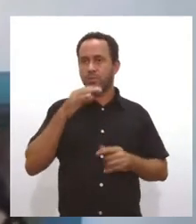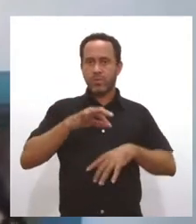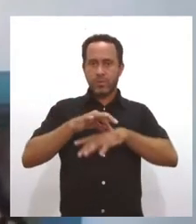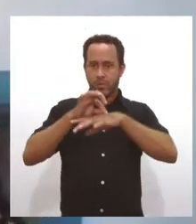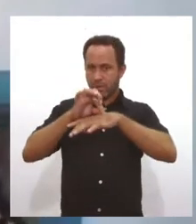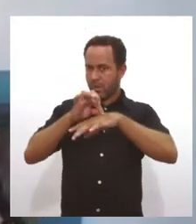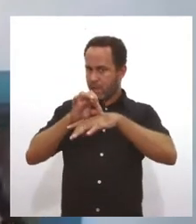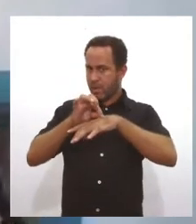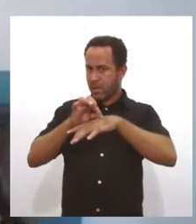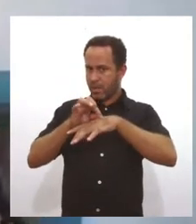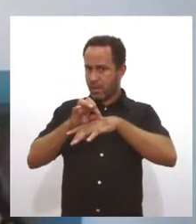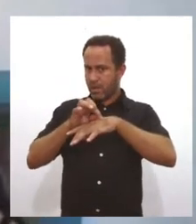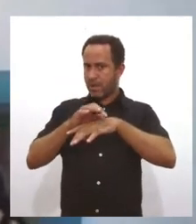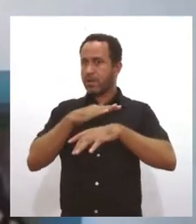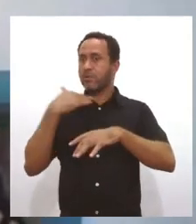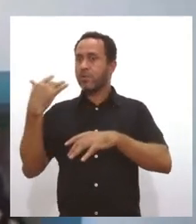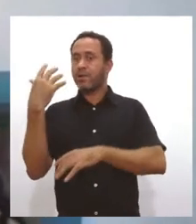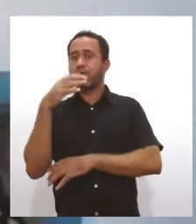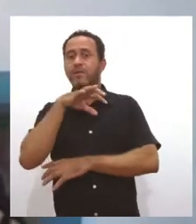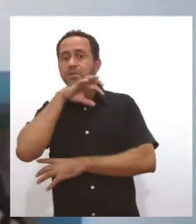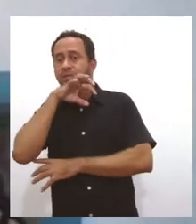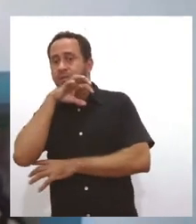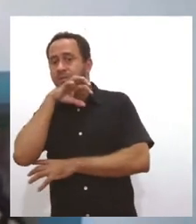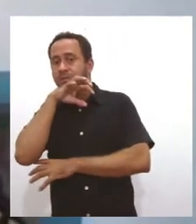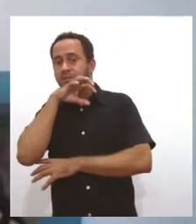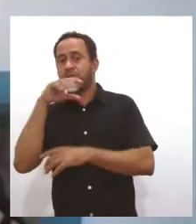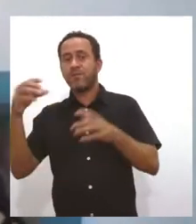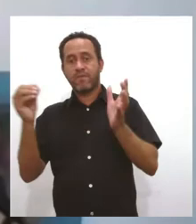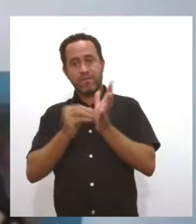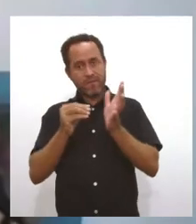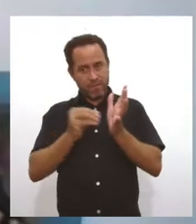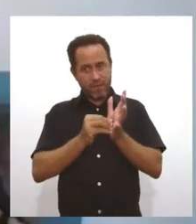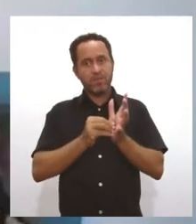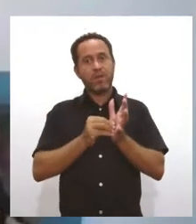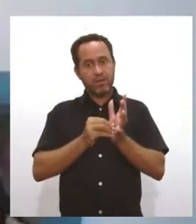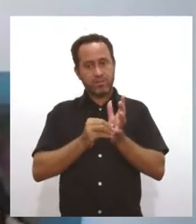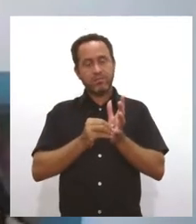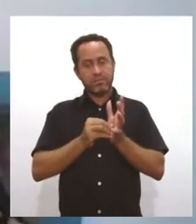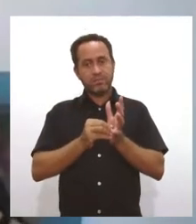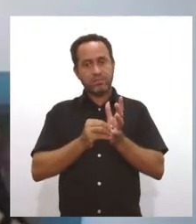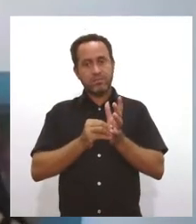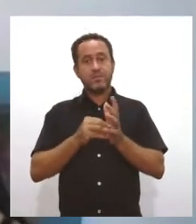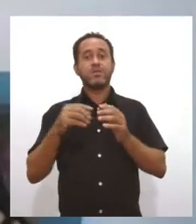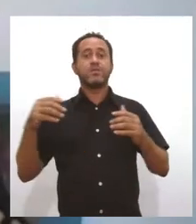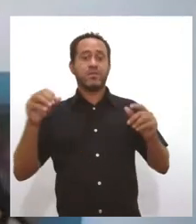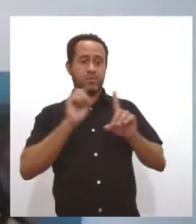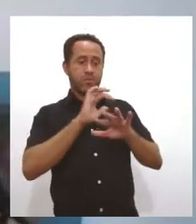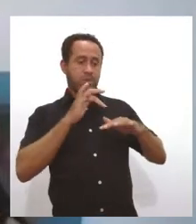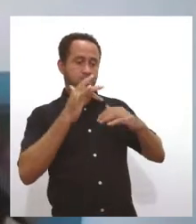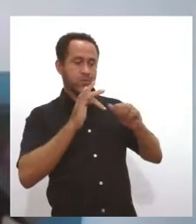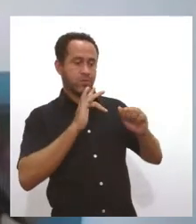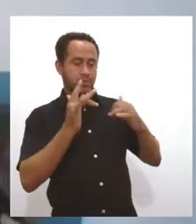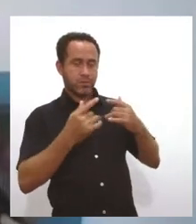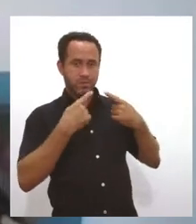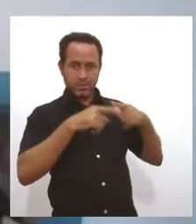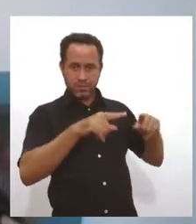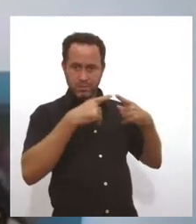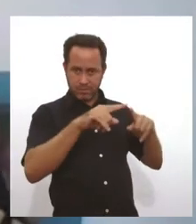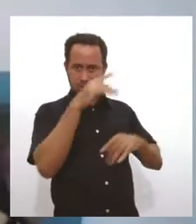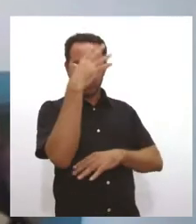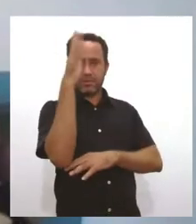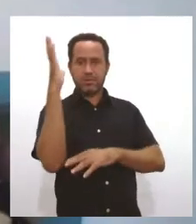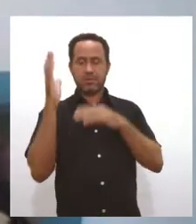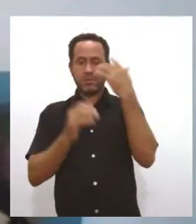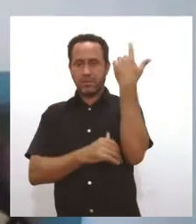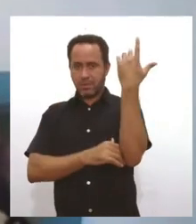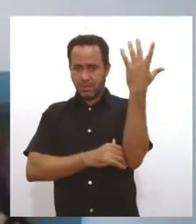estou desmatando a floresta, né? Então, é importante eu pensar, se eu vou para a rede social fazer um post contra o desmatamento na Amazônia,